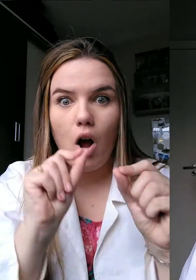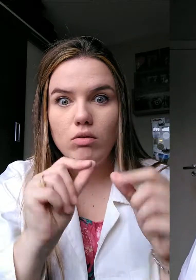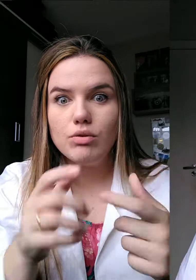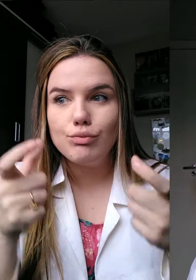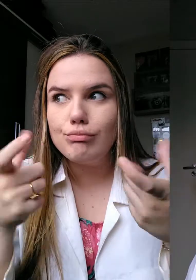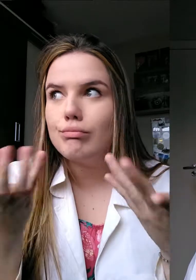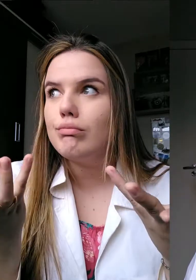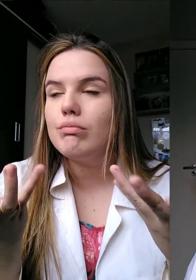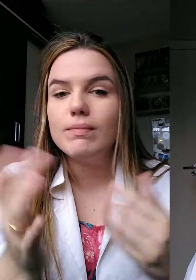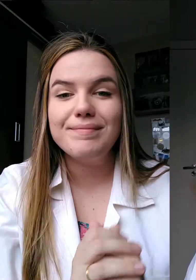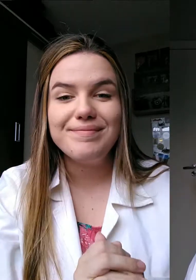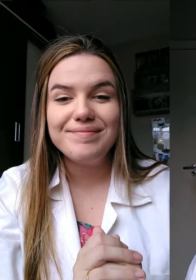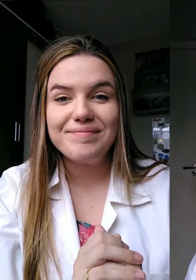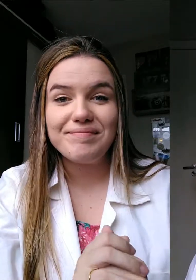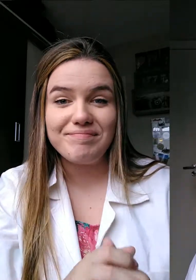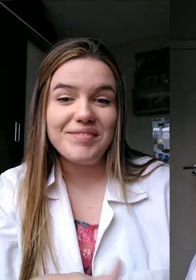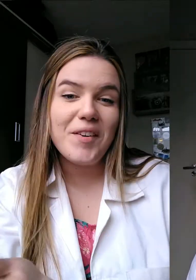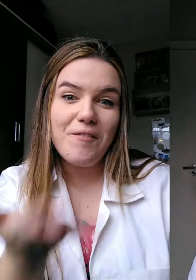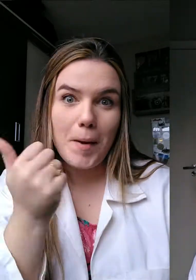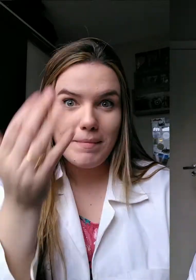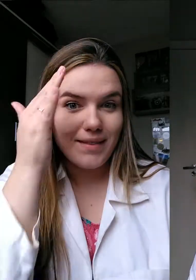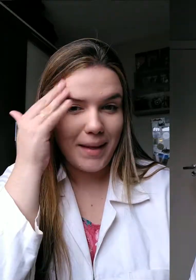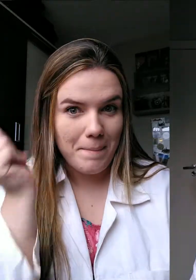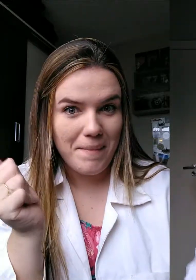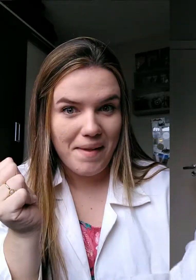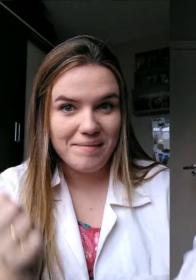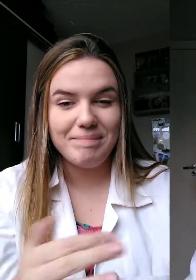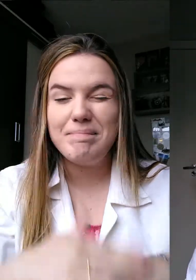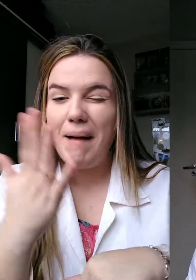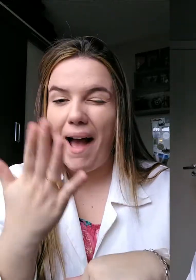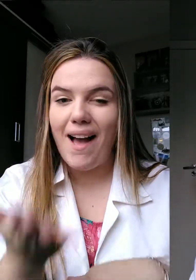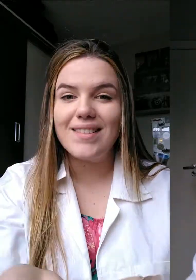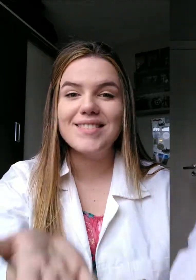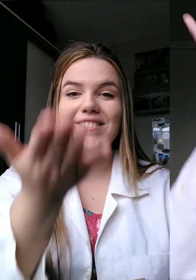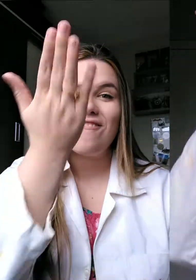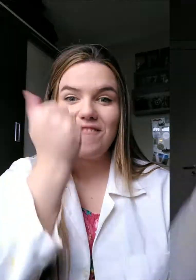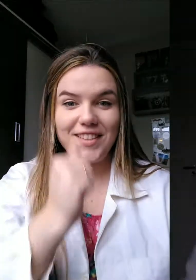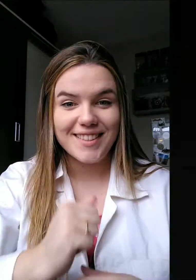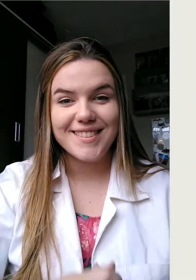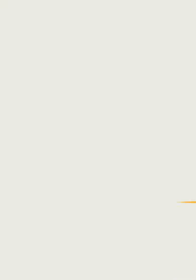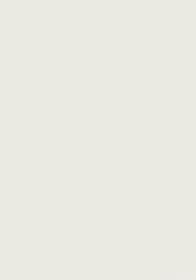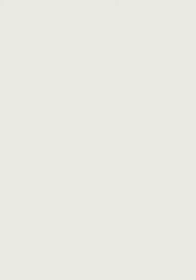conhece, né? Se você quer saber um pouquinho mais sobre, já sabe, vem comigo!